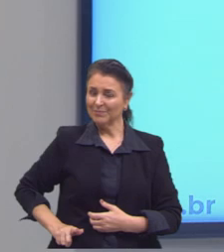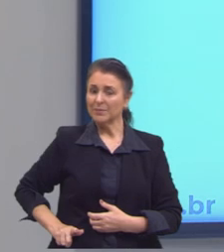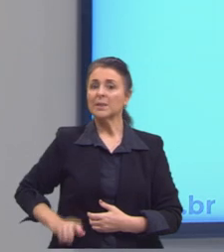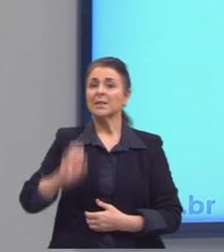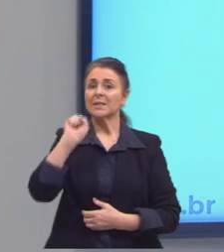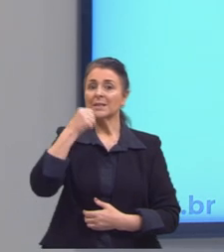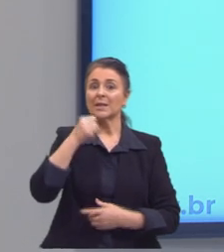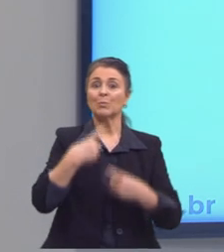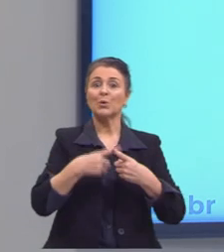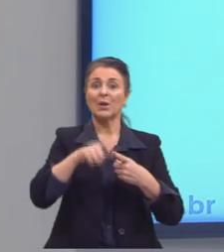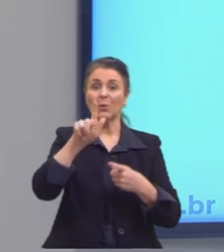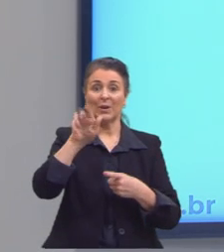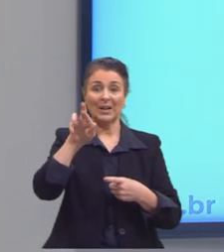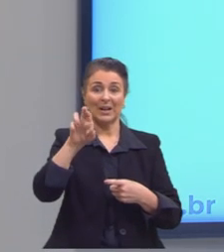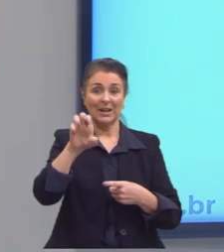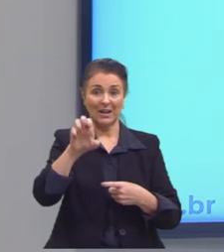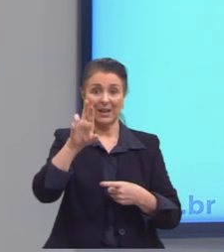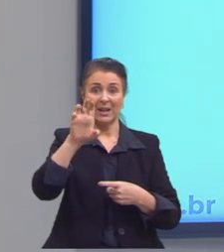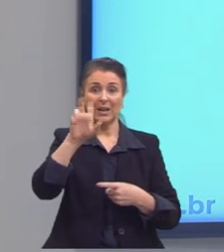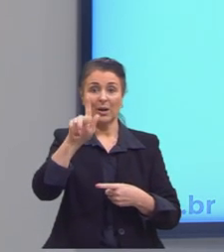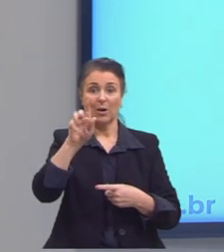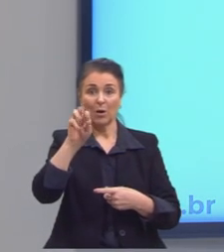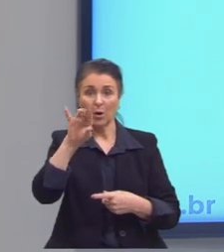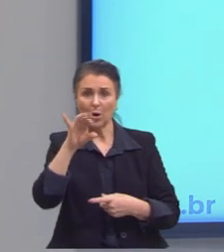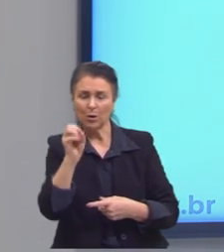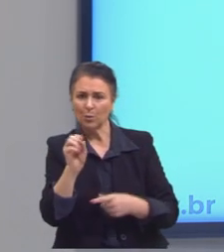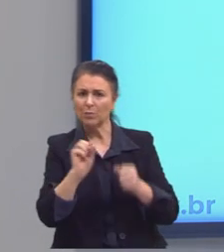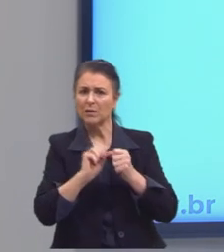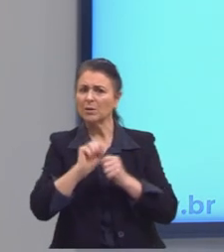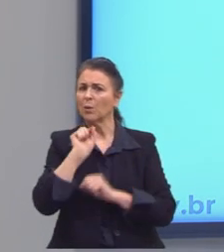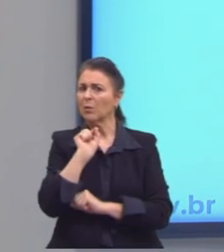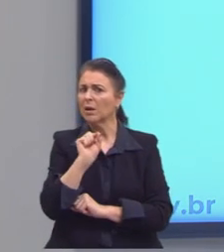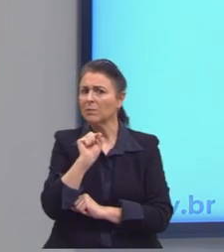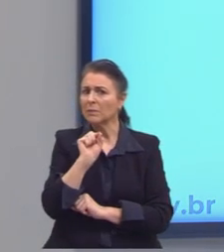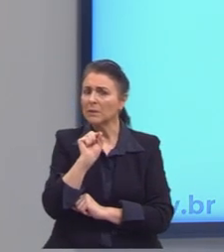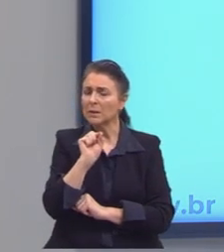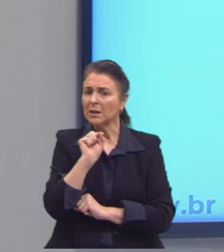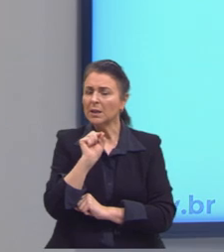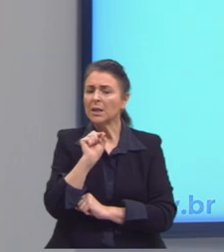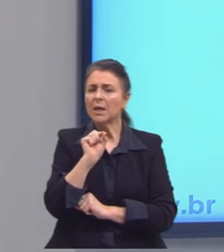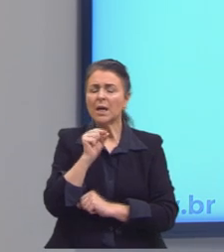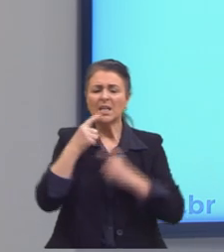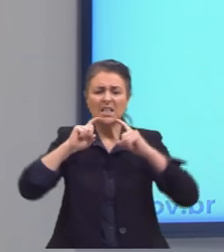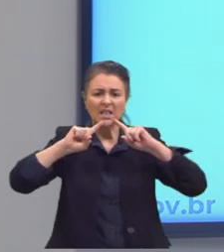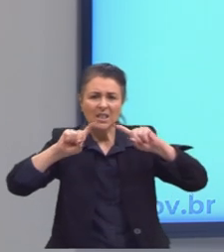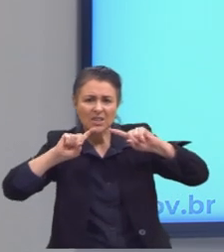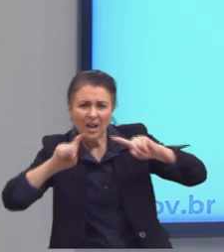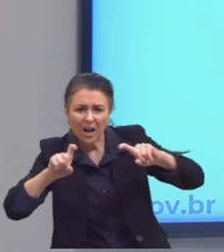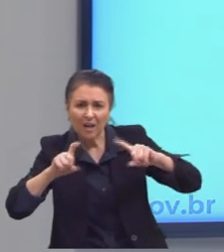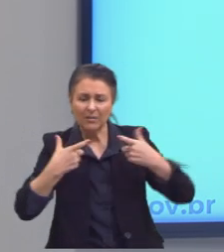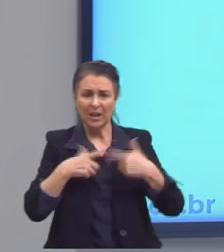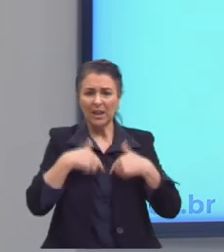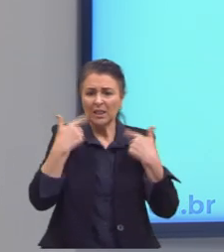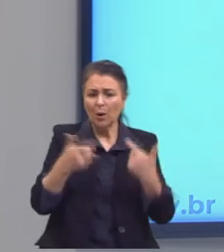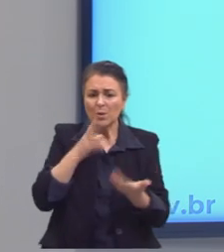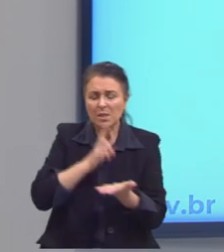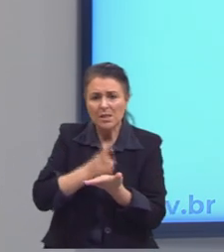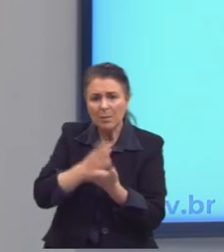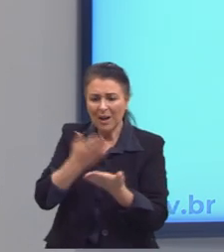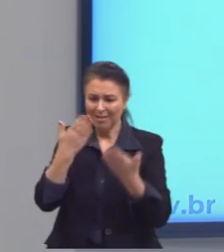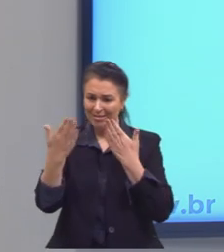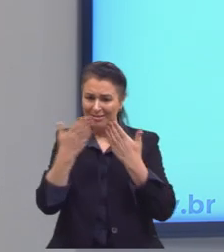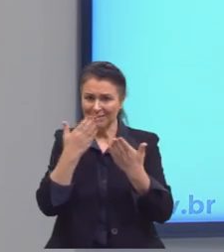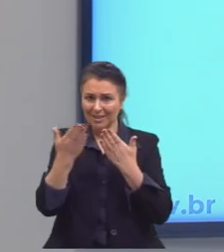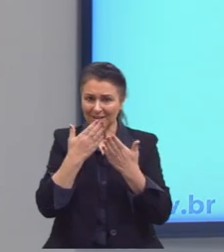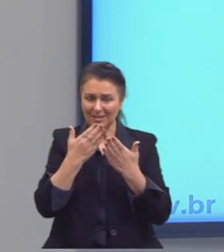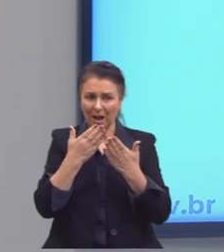Porque o Gregório de Matos, ele fazia o que, na maioria das vezes, ele criticava. Então, sempre que a gente analisar uma